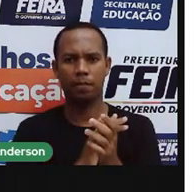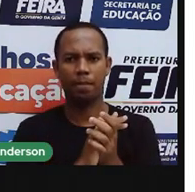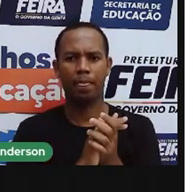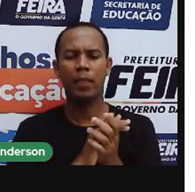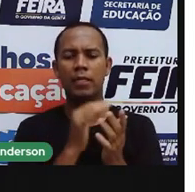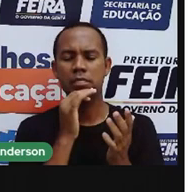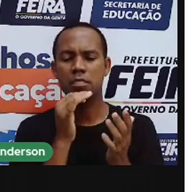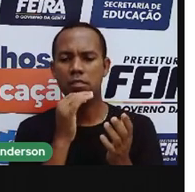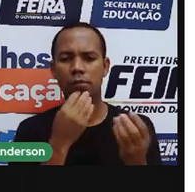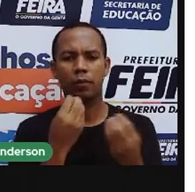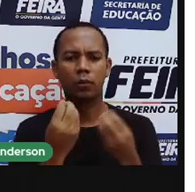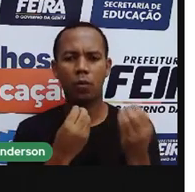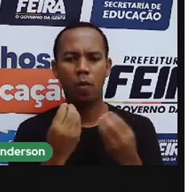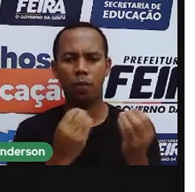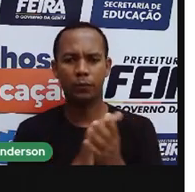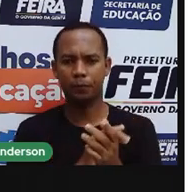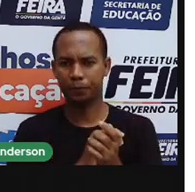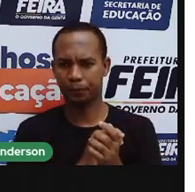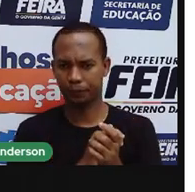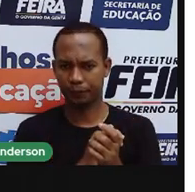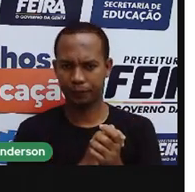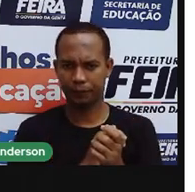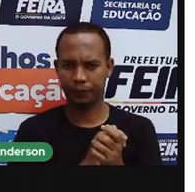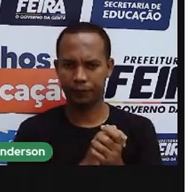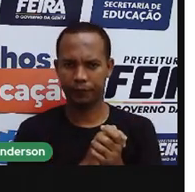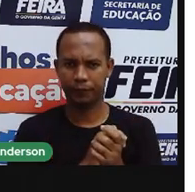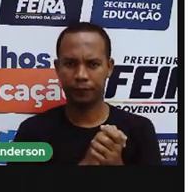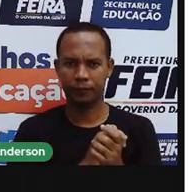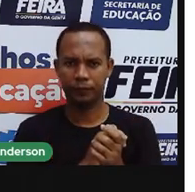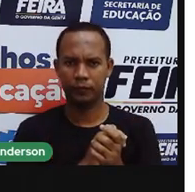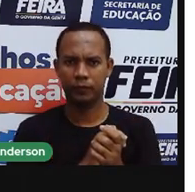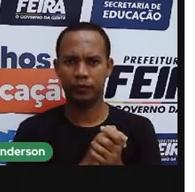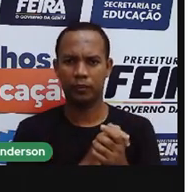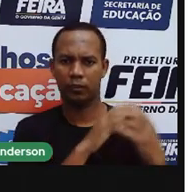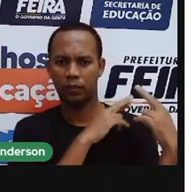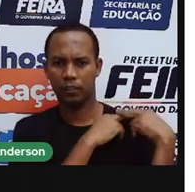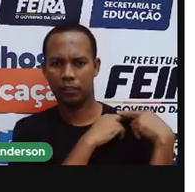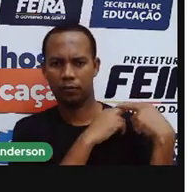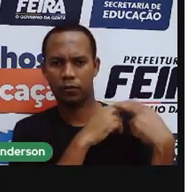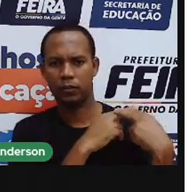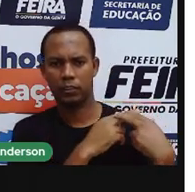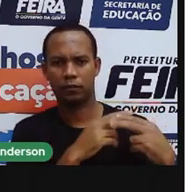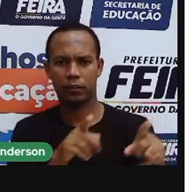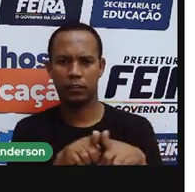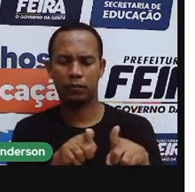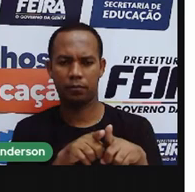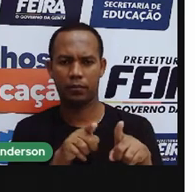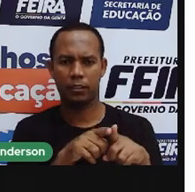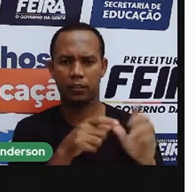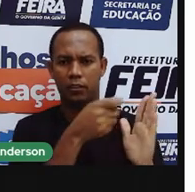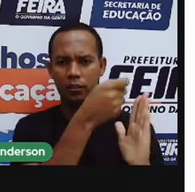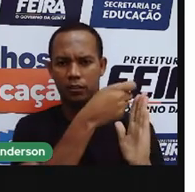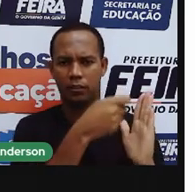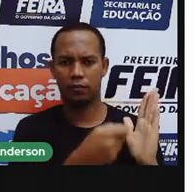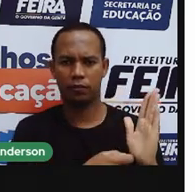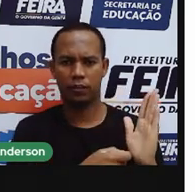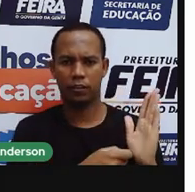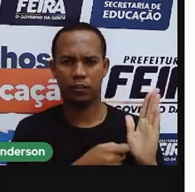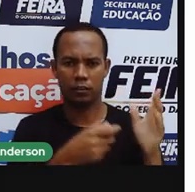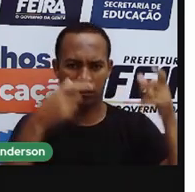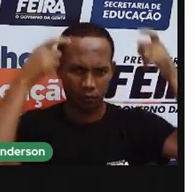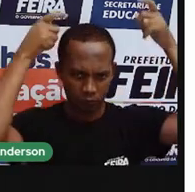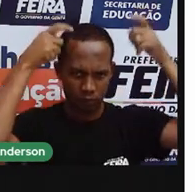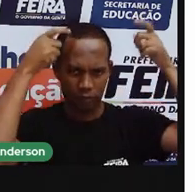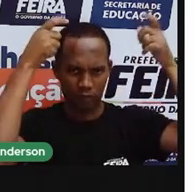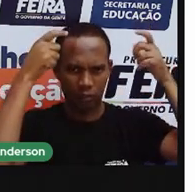para que ele não tenha intimidade com ele. No nosso caso, a gente já é íntimo. Caminha ficou encarregado de relatar ao rei o que havia de curioso, útil